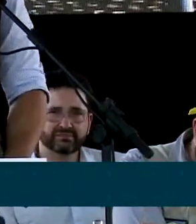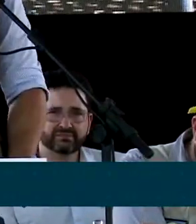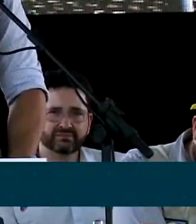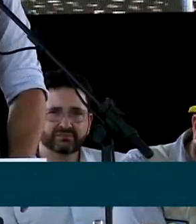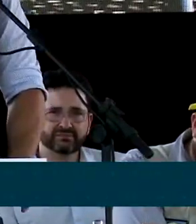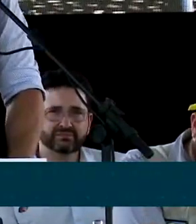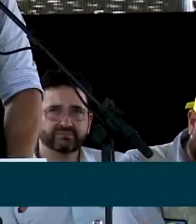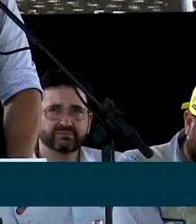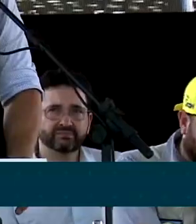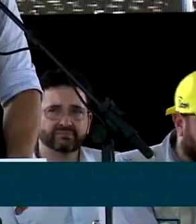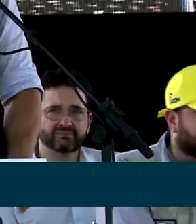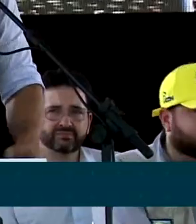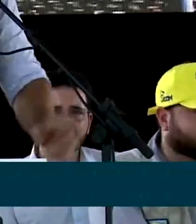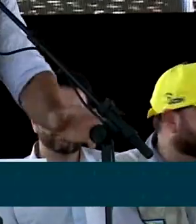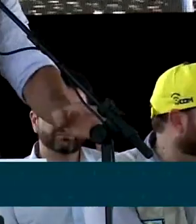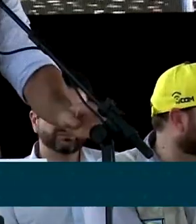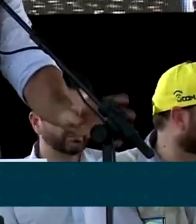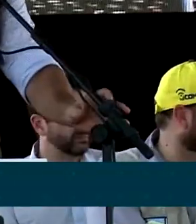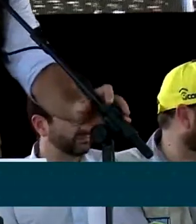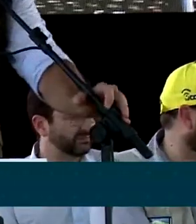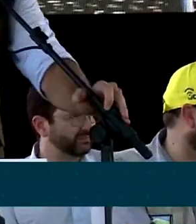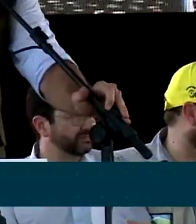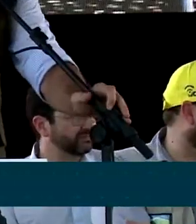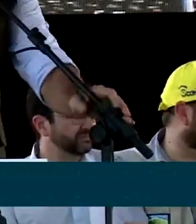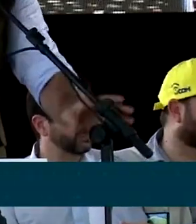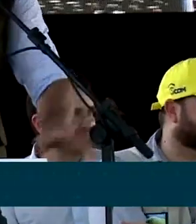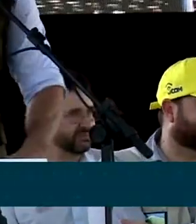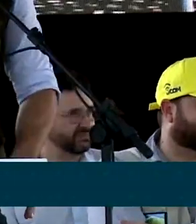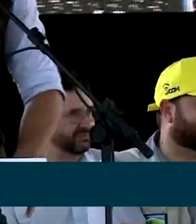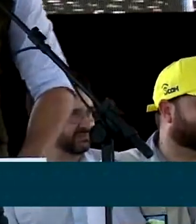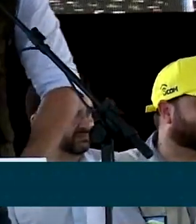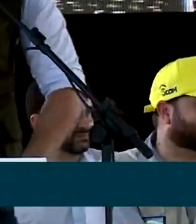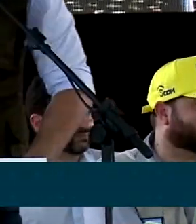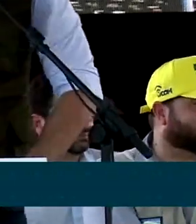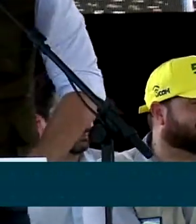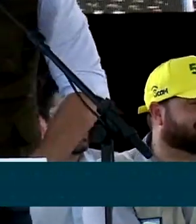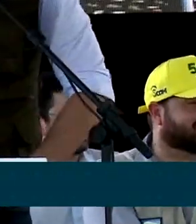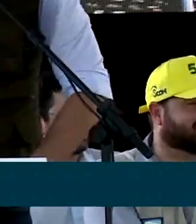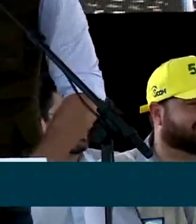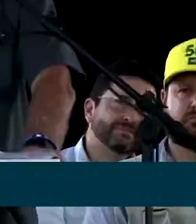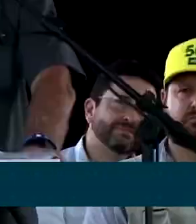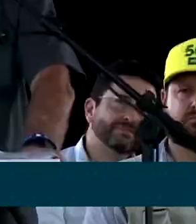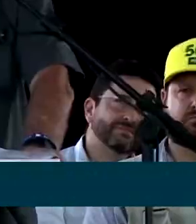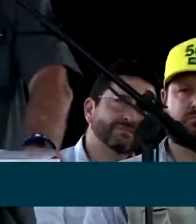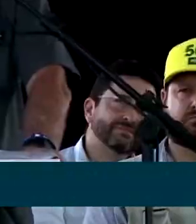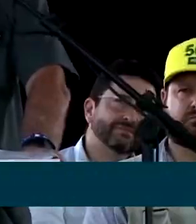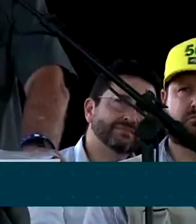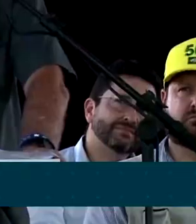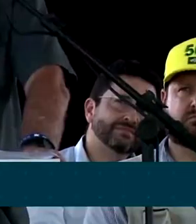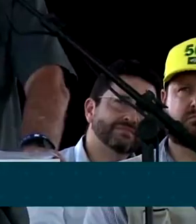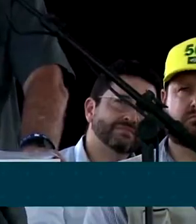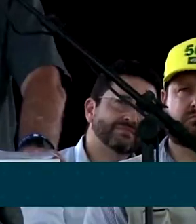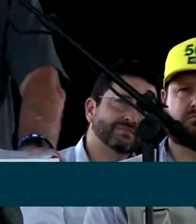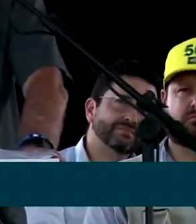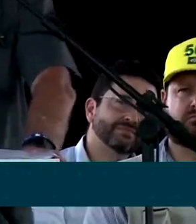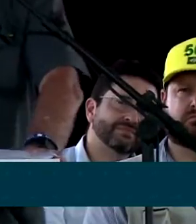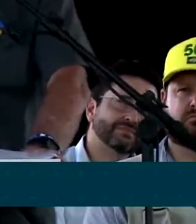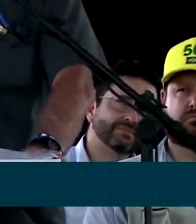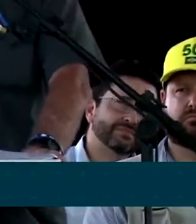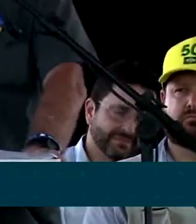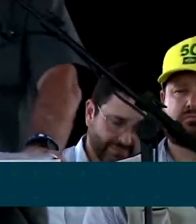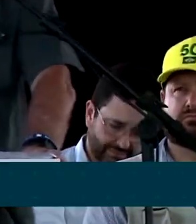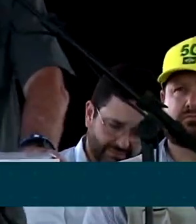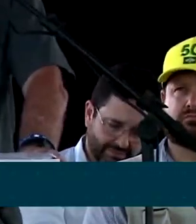estavam sem condições de competir com as cidades que tinham internet. O lançamento desse cabo